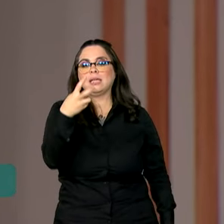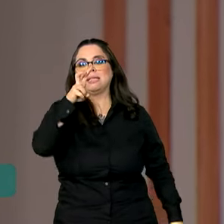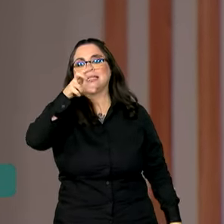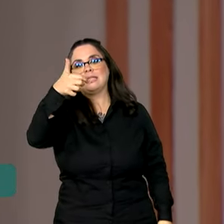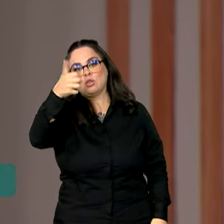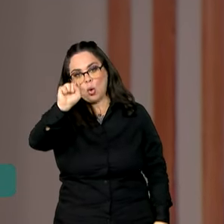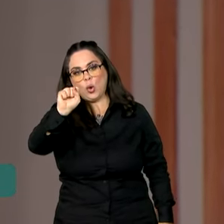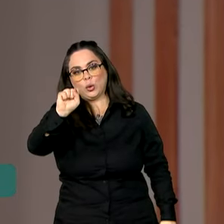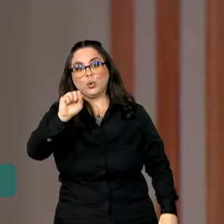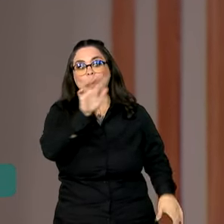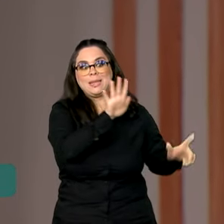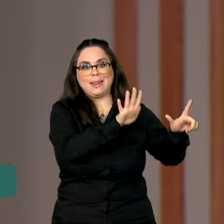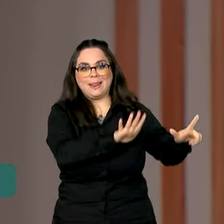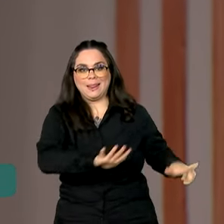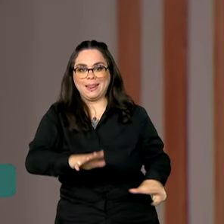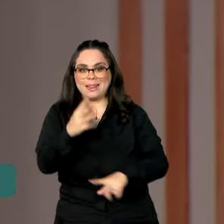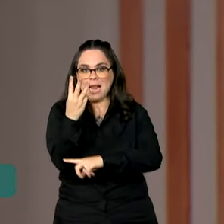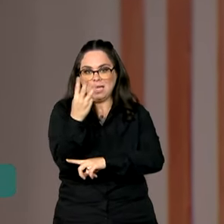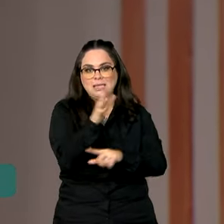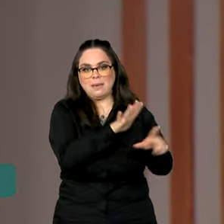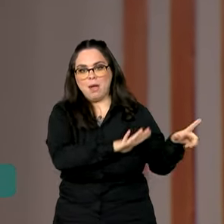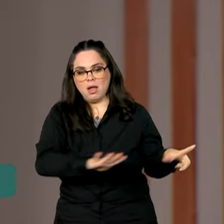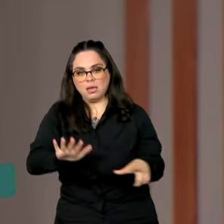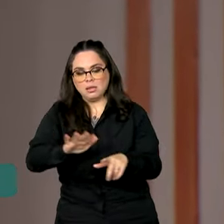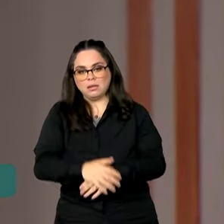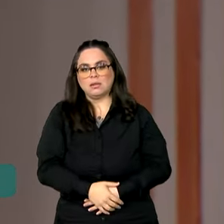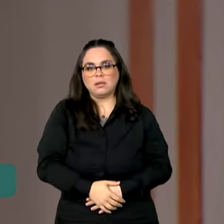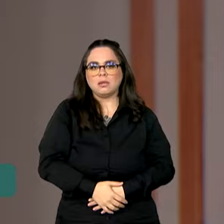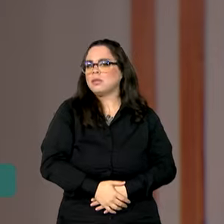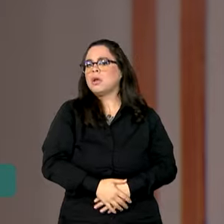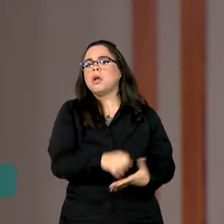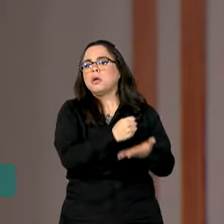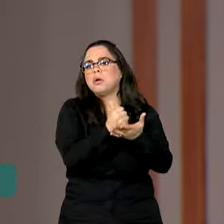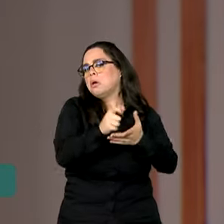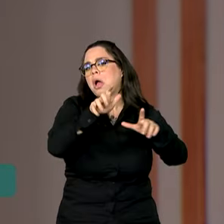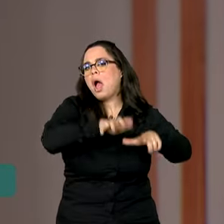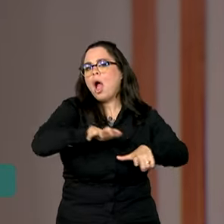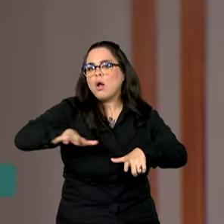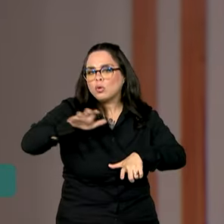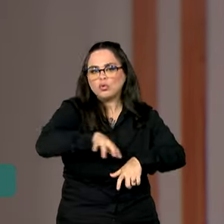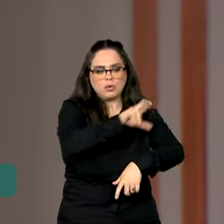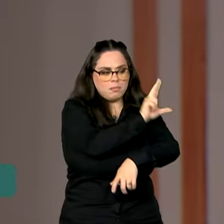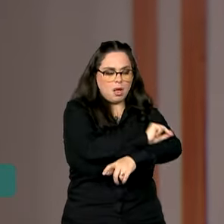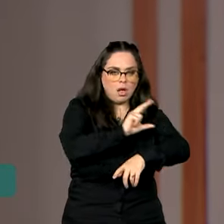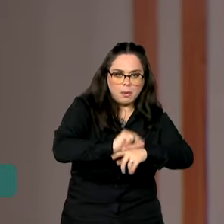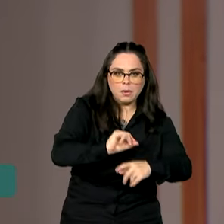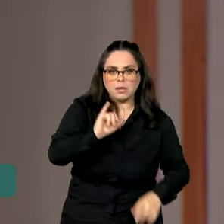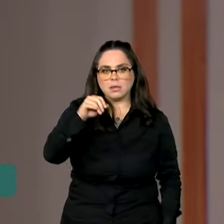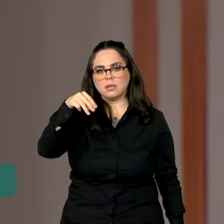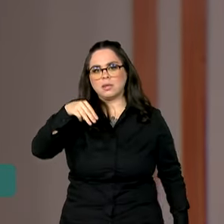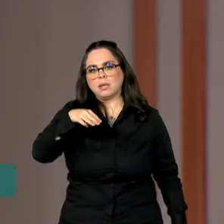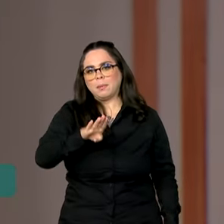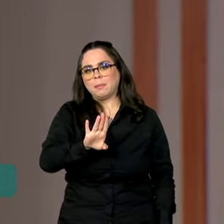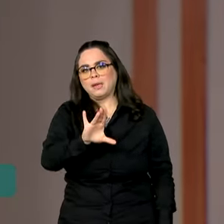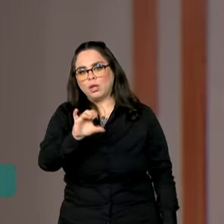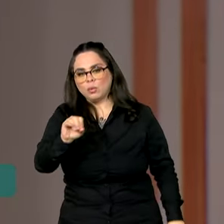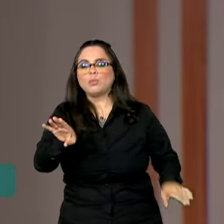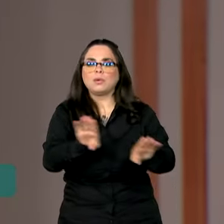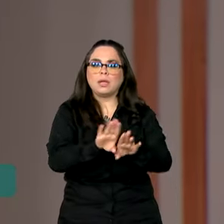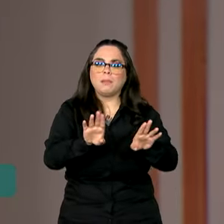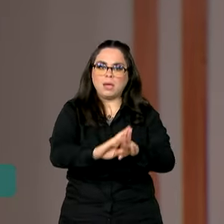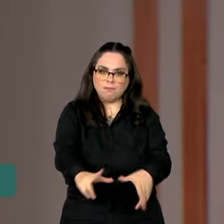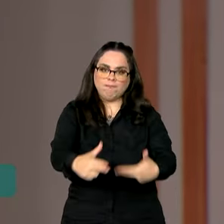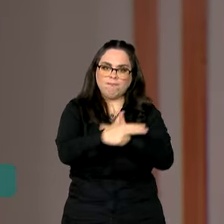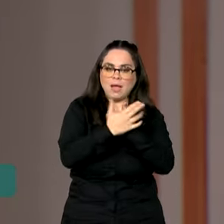.518 nas últimas três semanas. São agentes do IBAMA, do ICMBio e também da Força